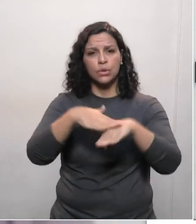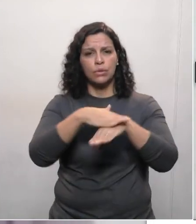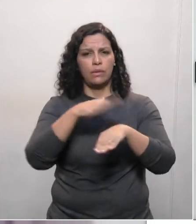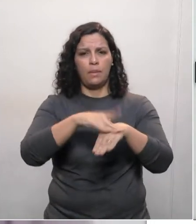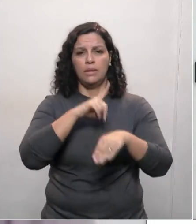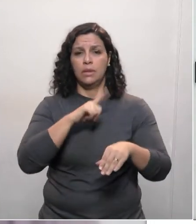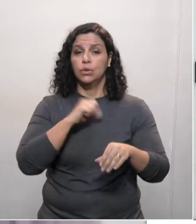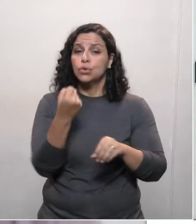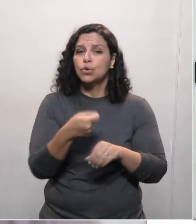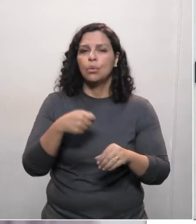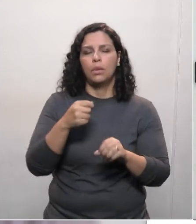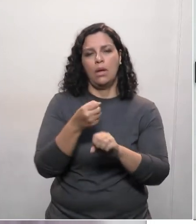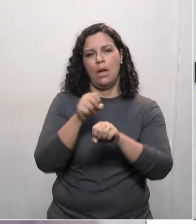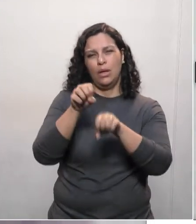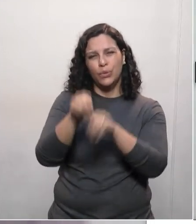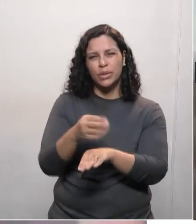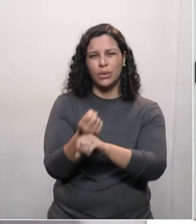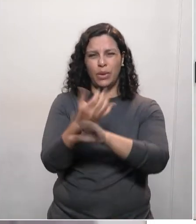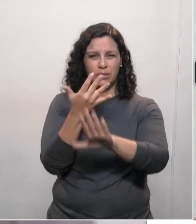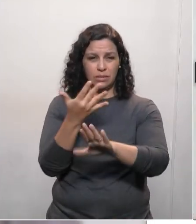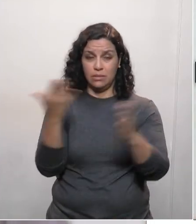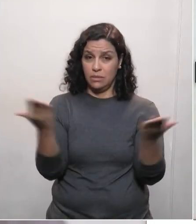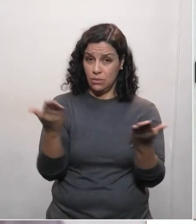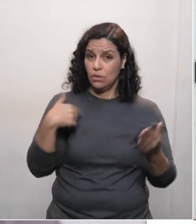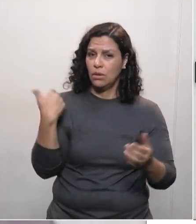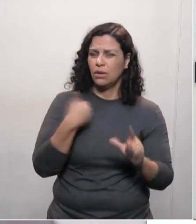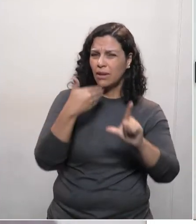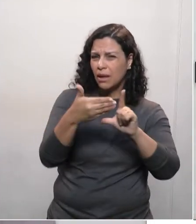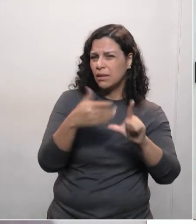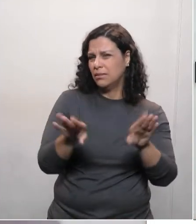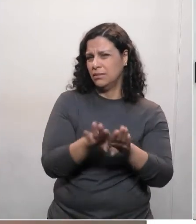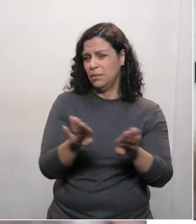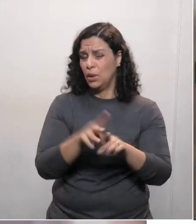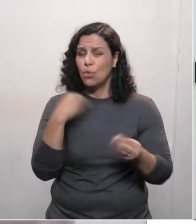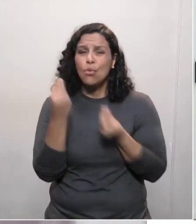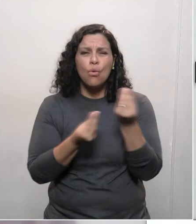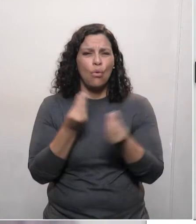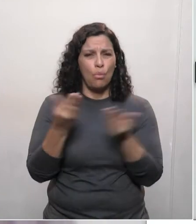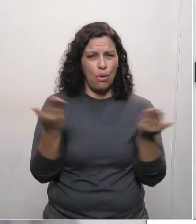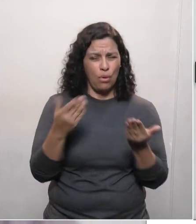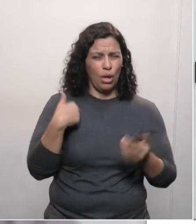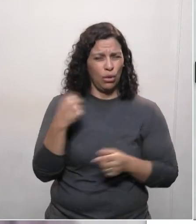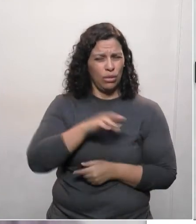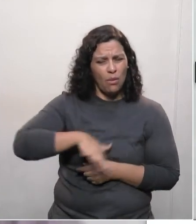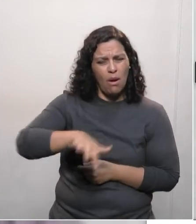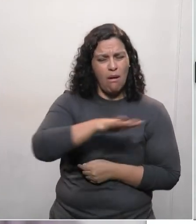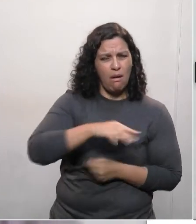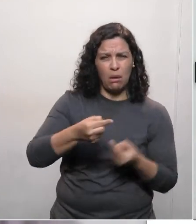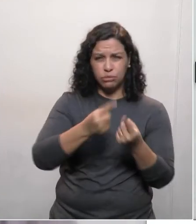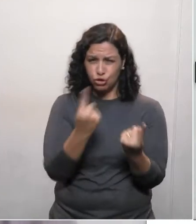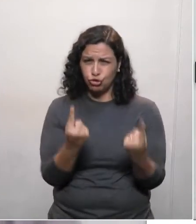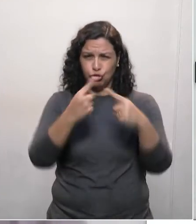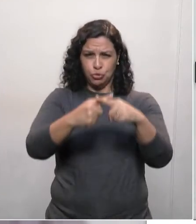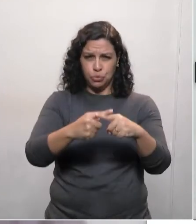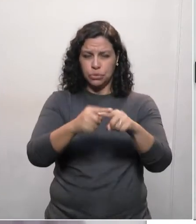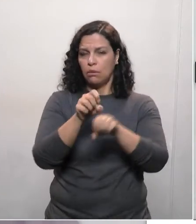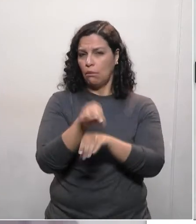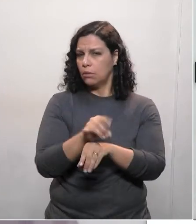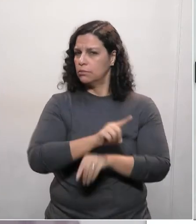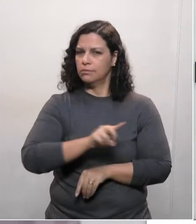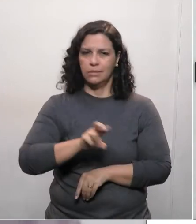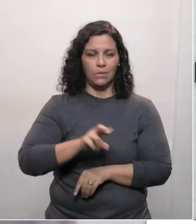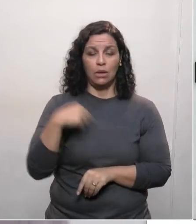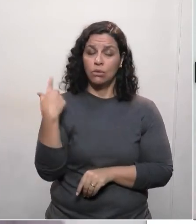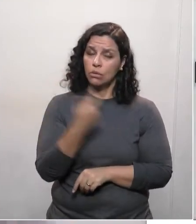com essa questão do EAD. Nós não podemos fazer disso como um campo de disputa educacional. O a gente